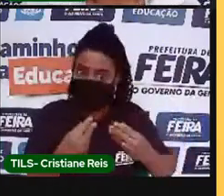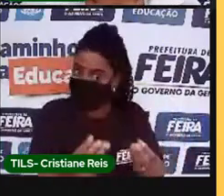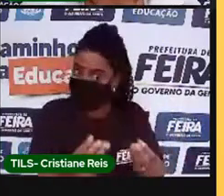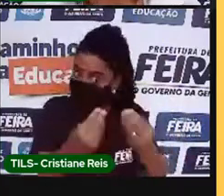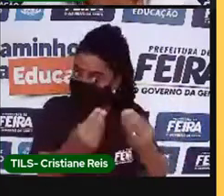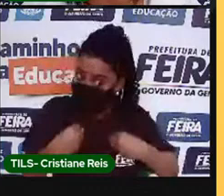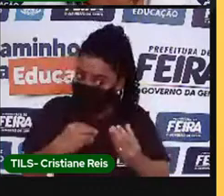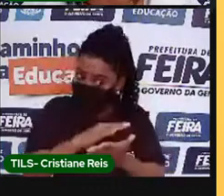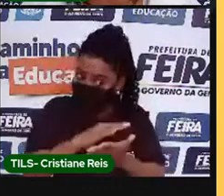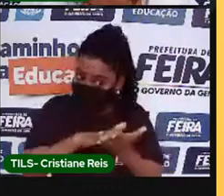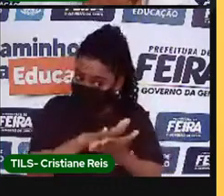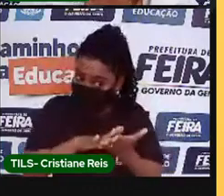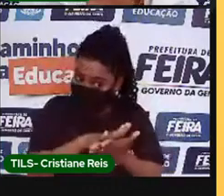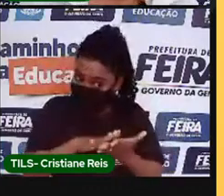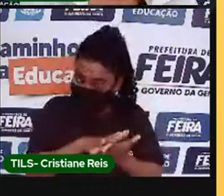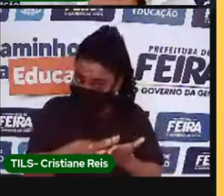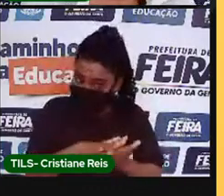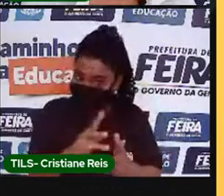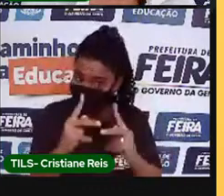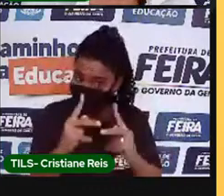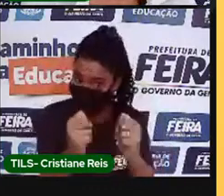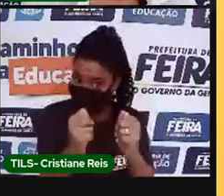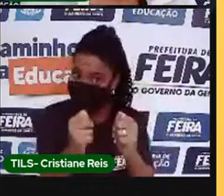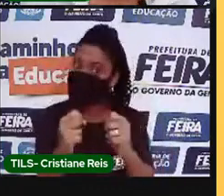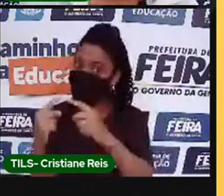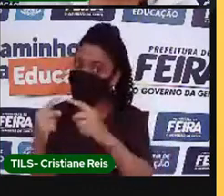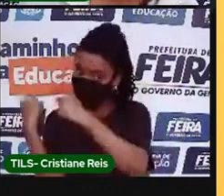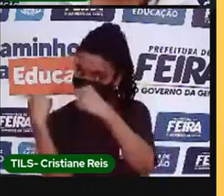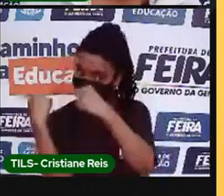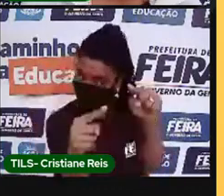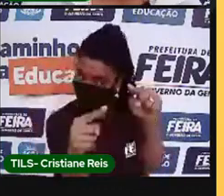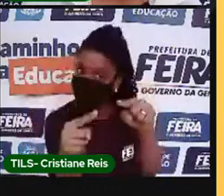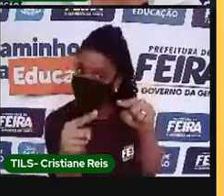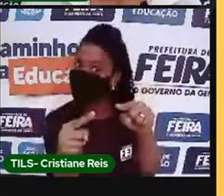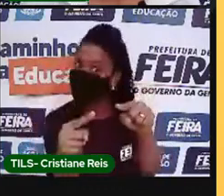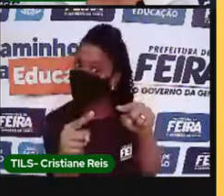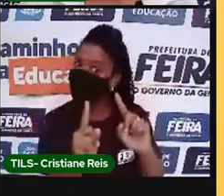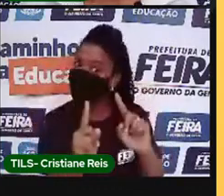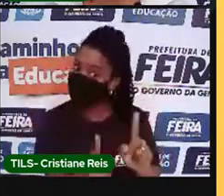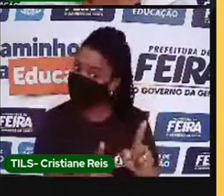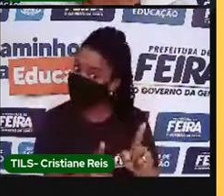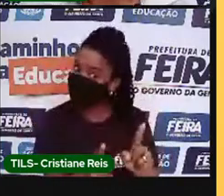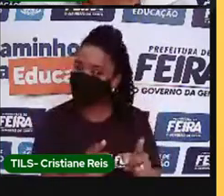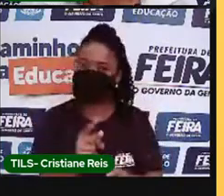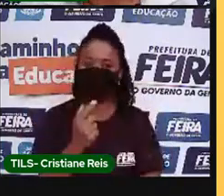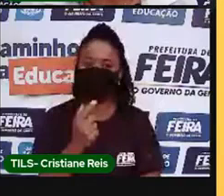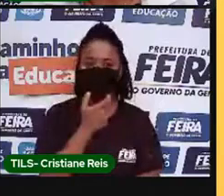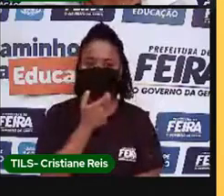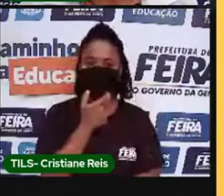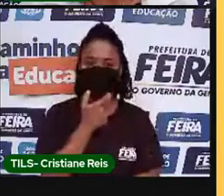doces às crianças, elas então praticam travessuras. Trick ou treat